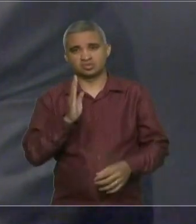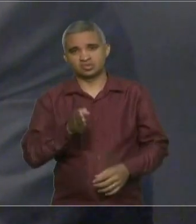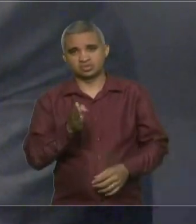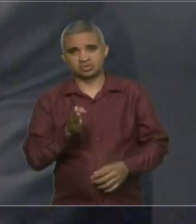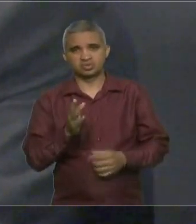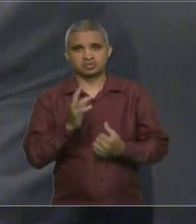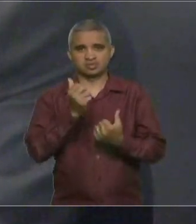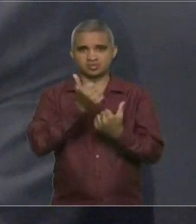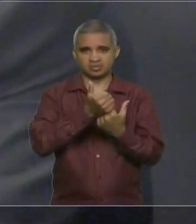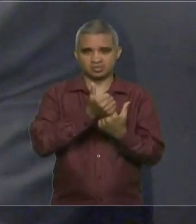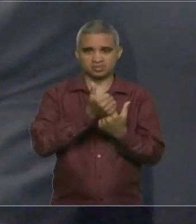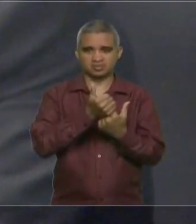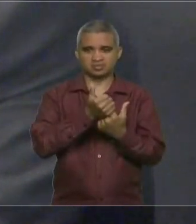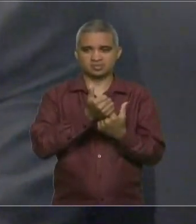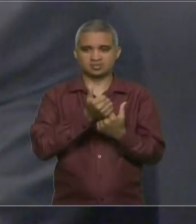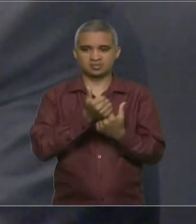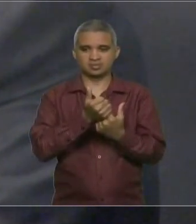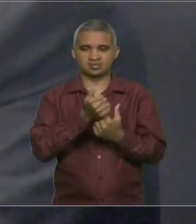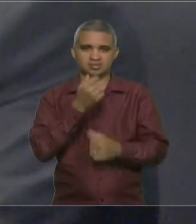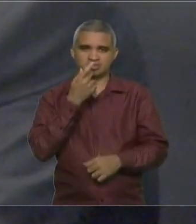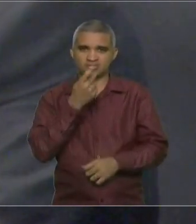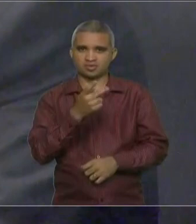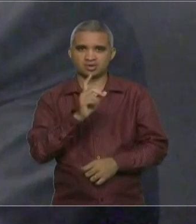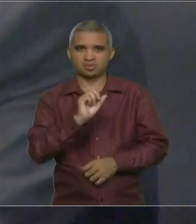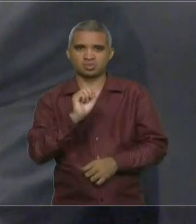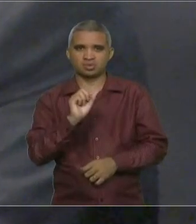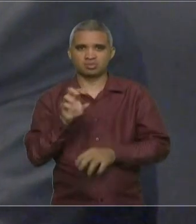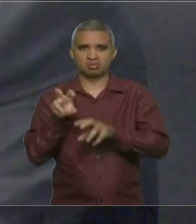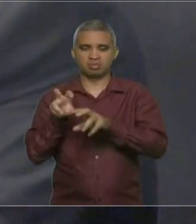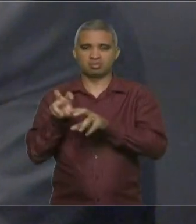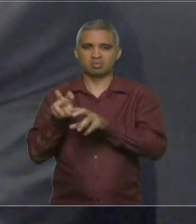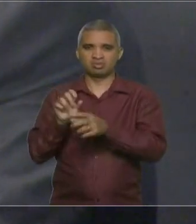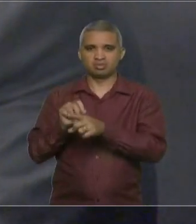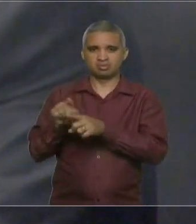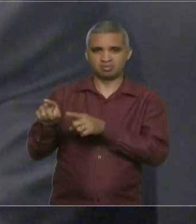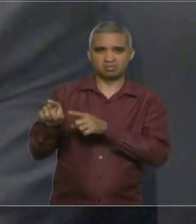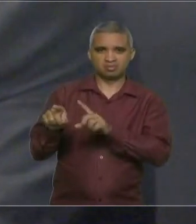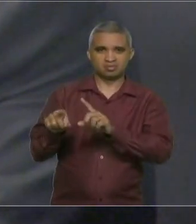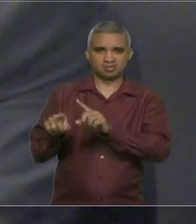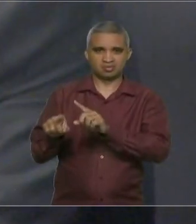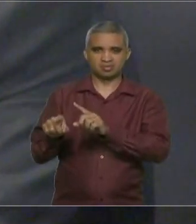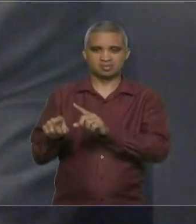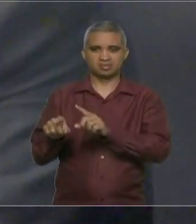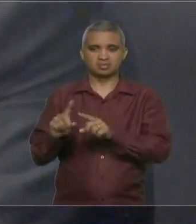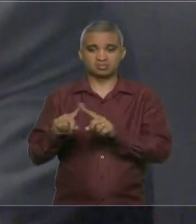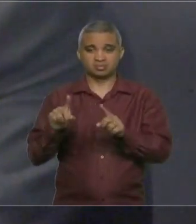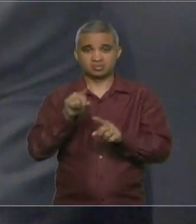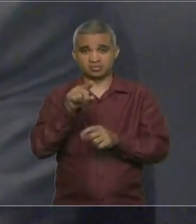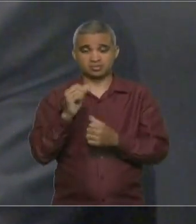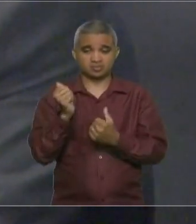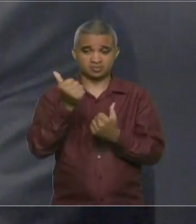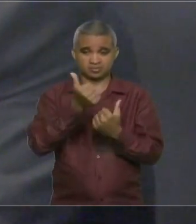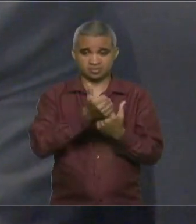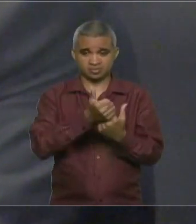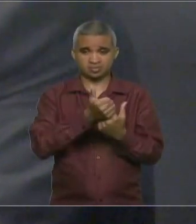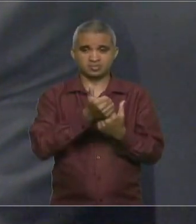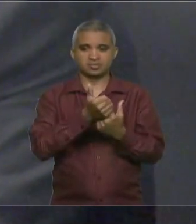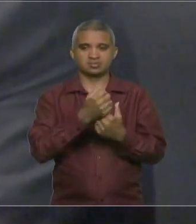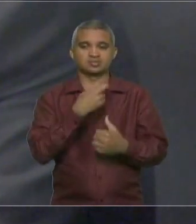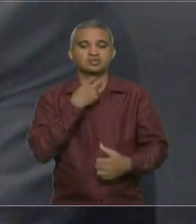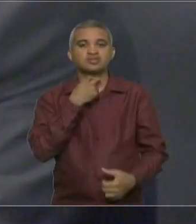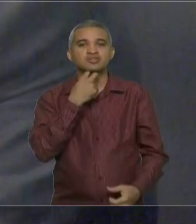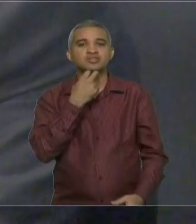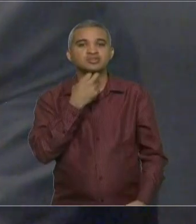substituir, eu não digo tomar o lugar, porque ninguém toma o lugar a ninguém, mas substituir a altura, a voz do deputado